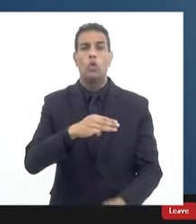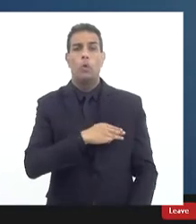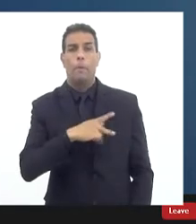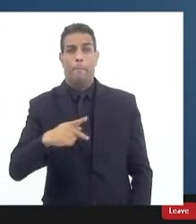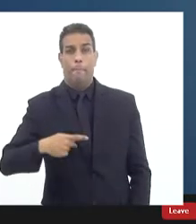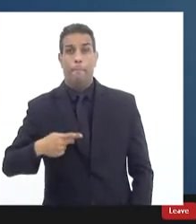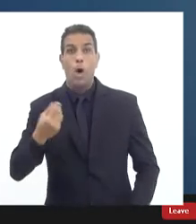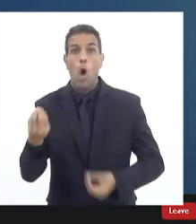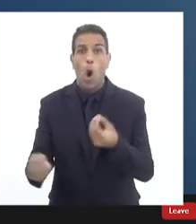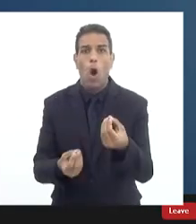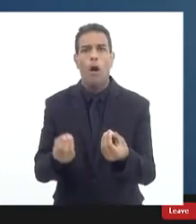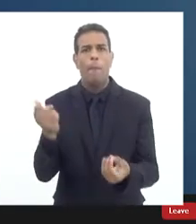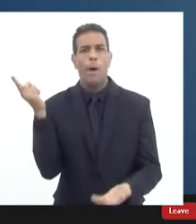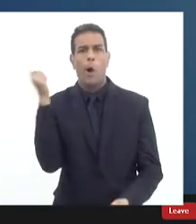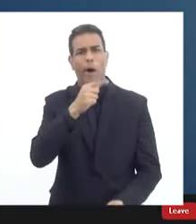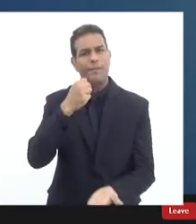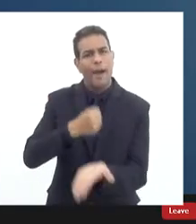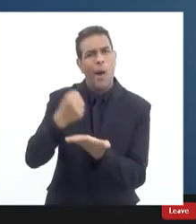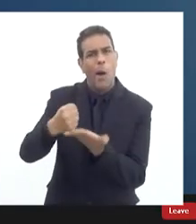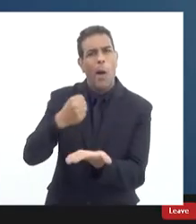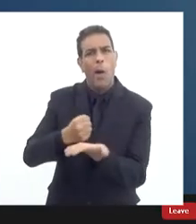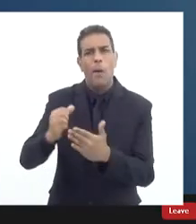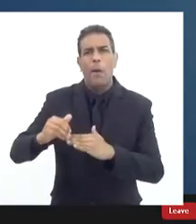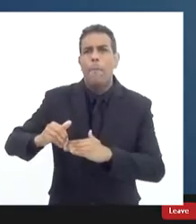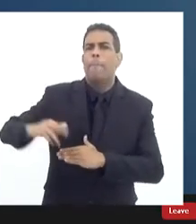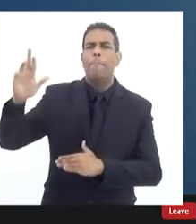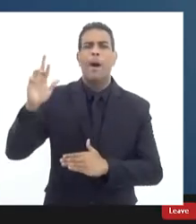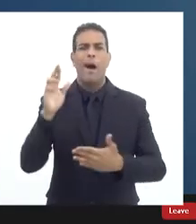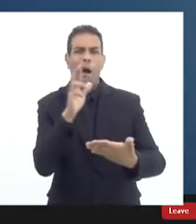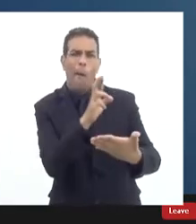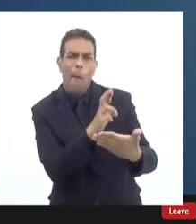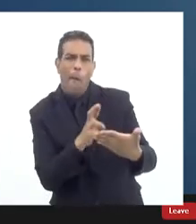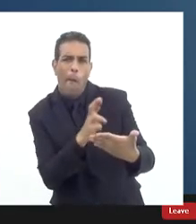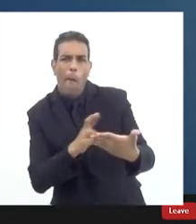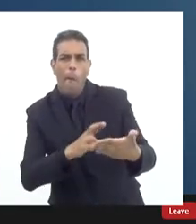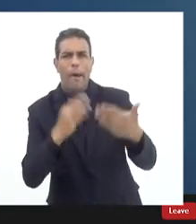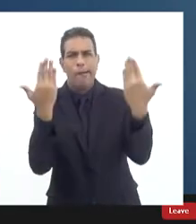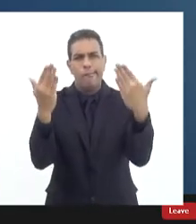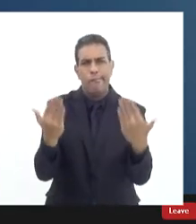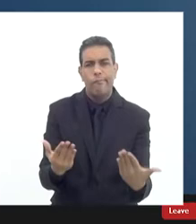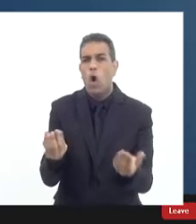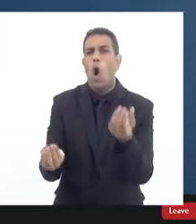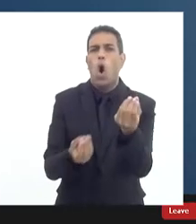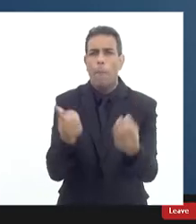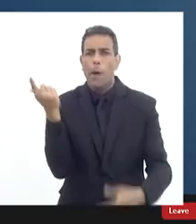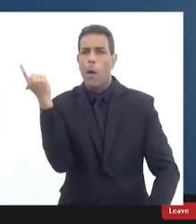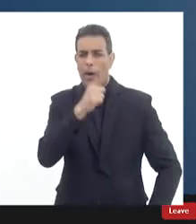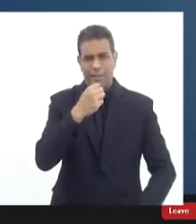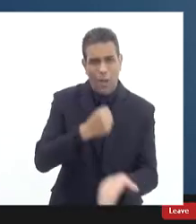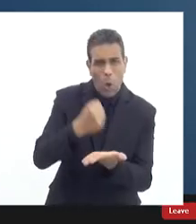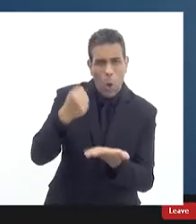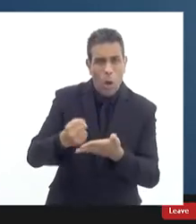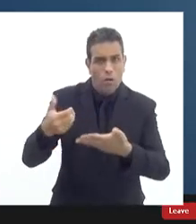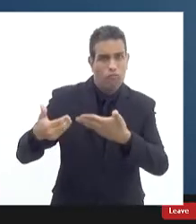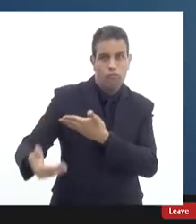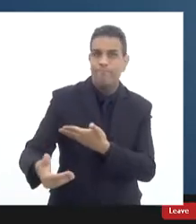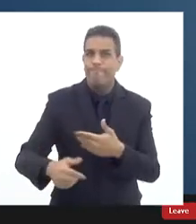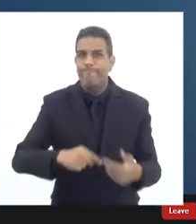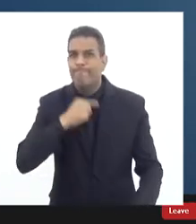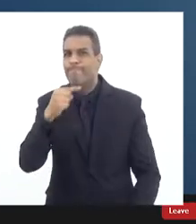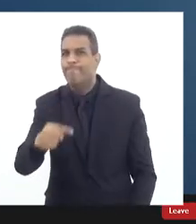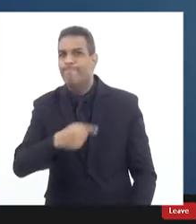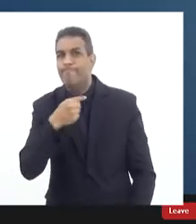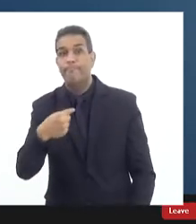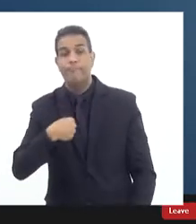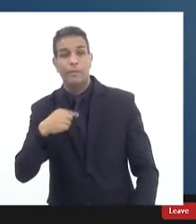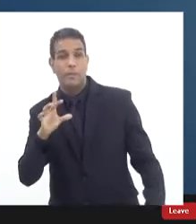perícia aqui no estado eu atuo muito nos casos individuais e trabalho e com o fim do GASP tenho me aproximado